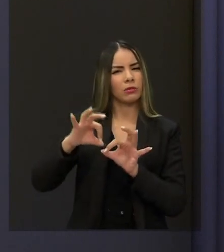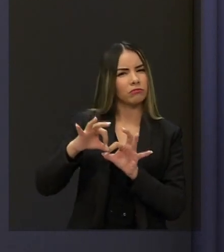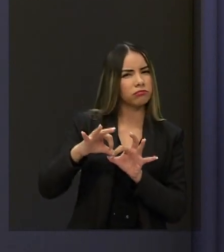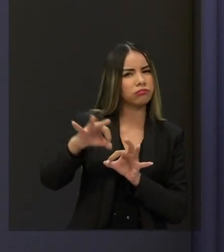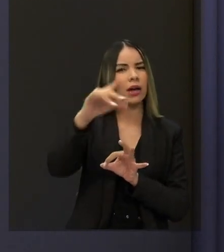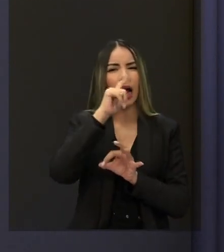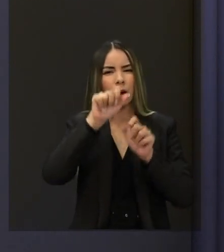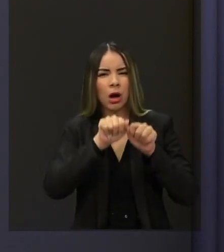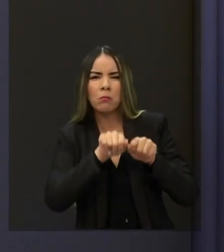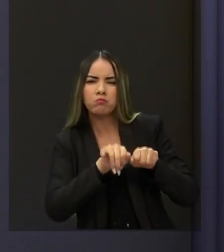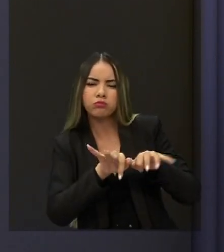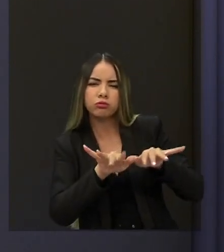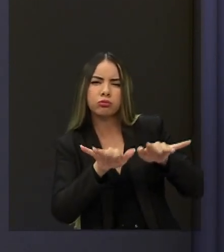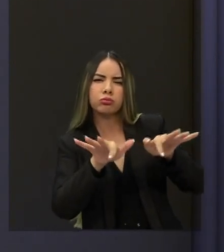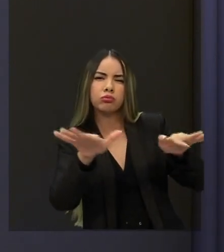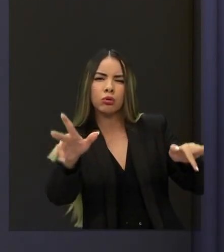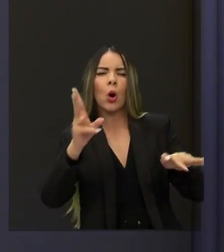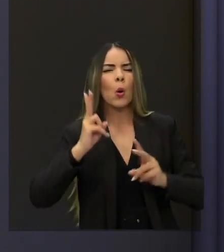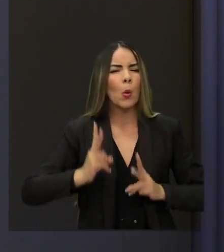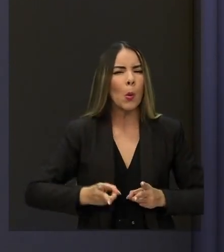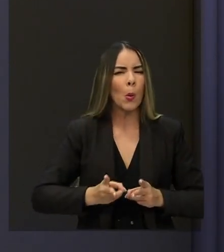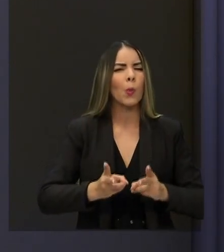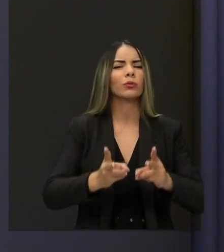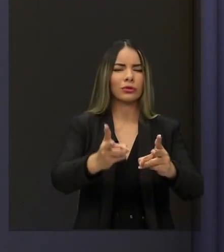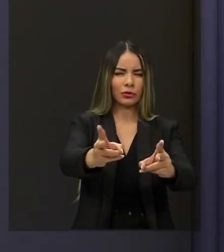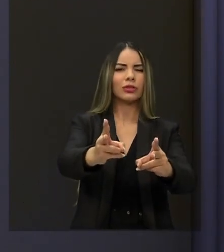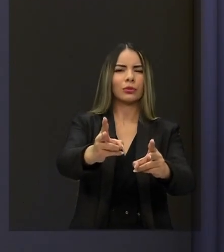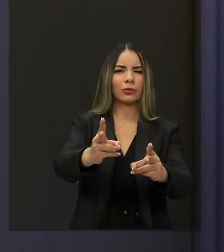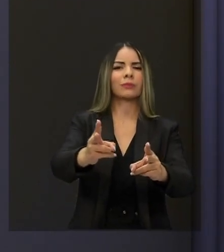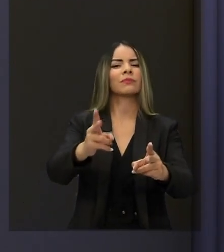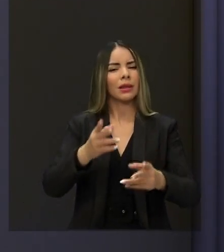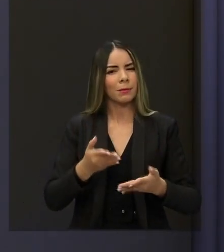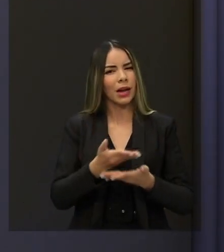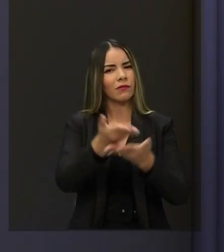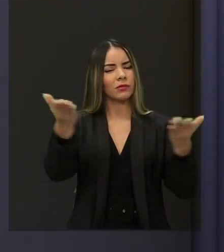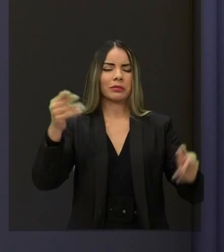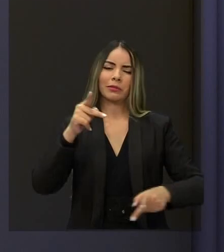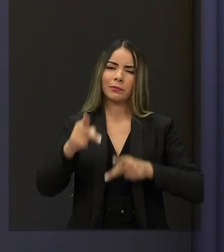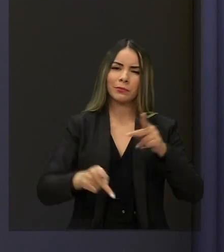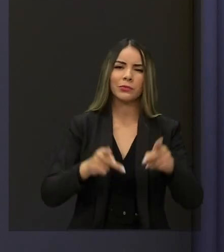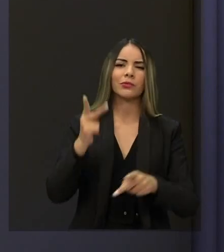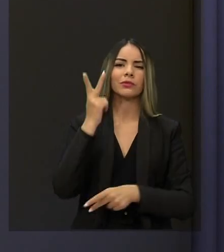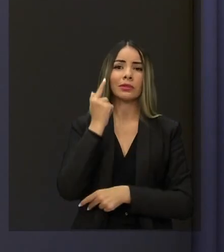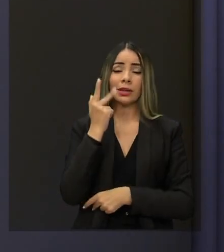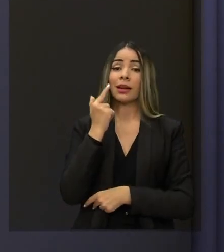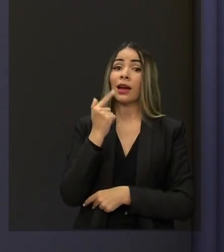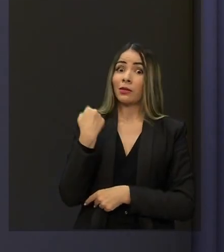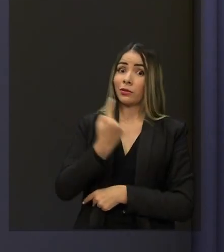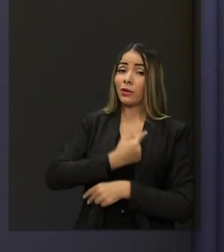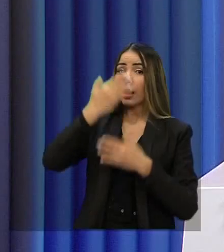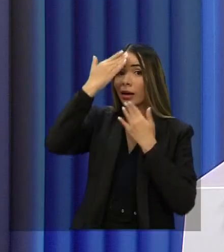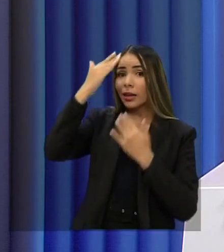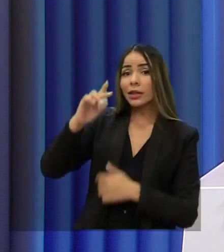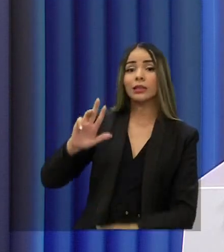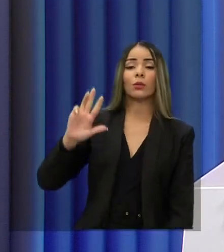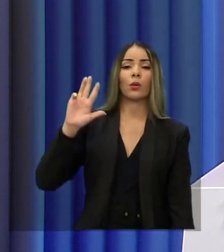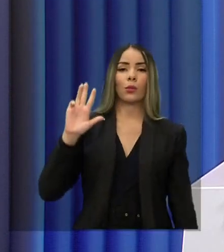transposição sirva efetivamente como vai servir ao povo do Ceará graças ao grande presidente Lula que o fez.